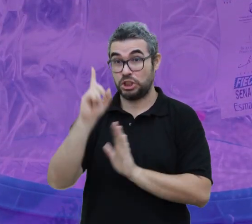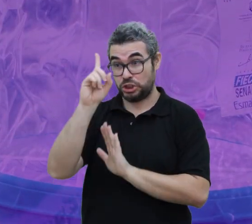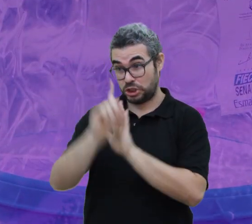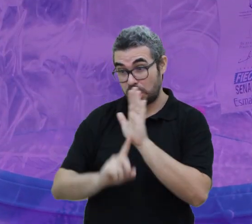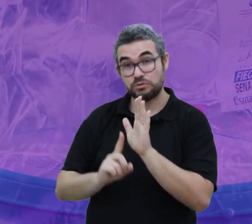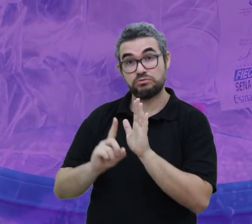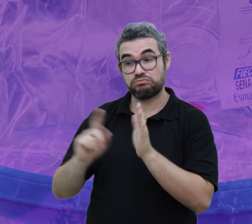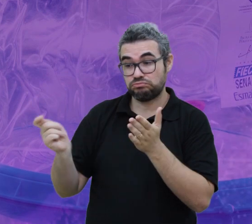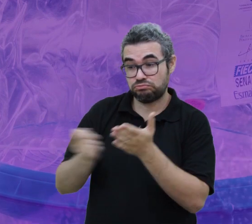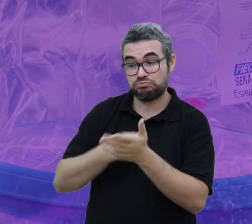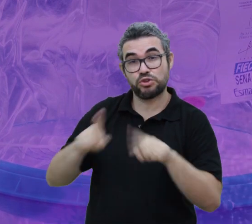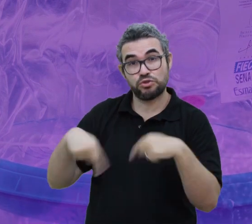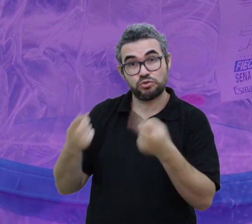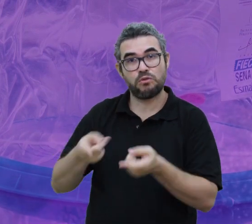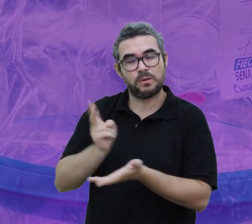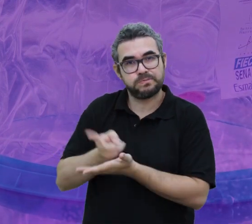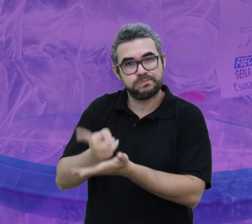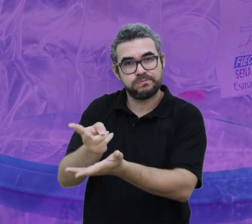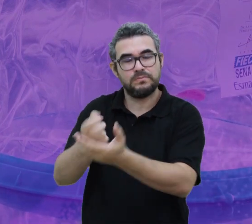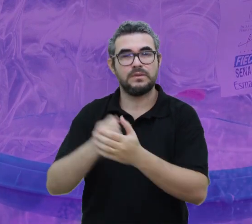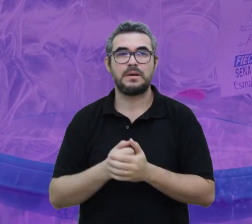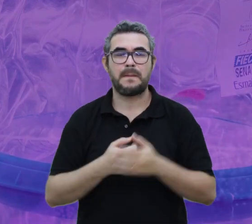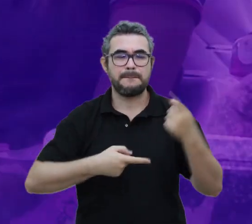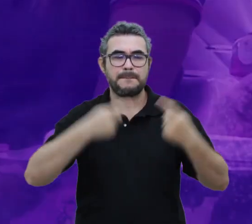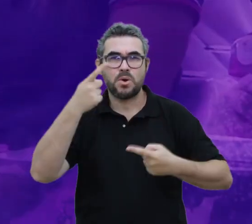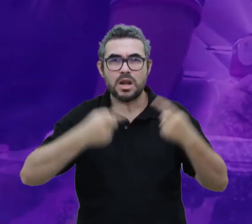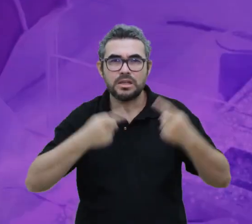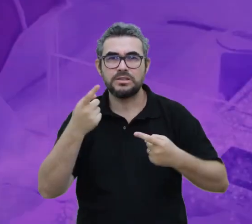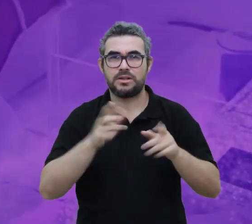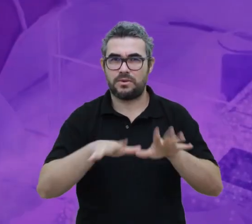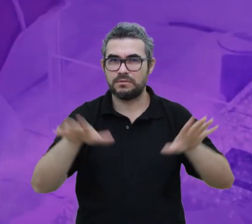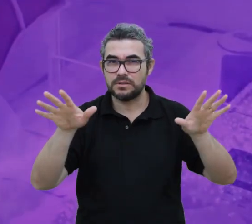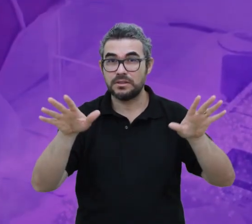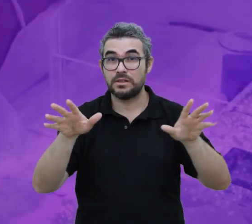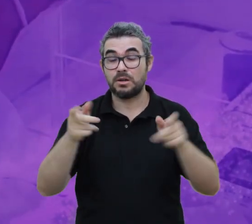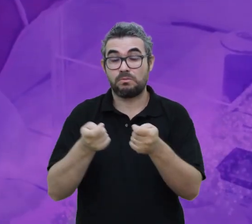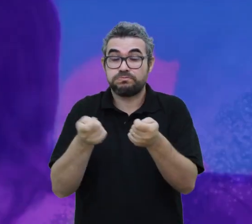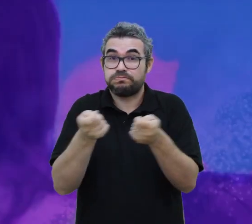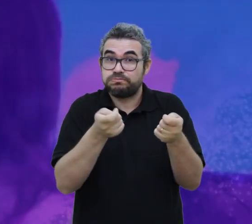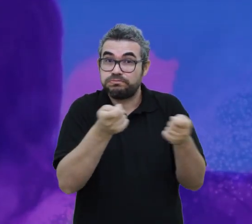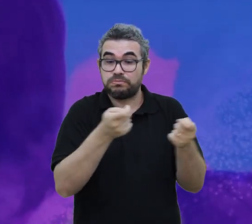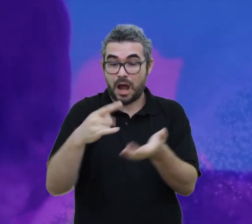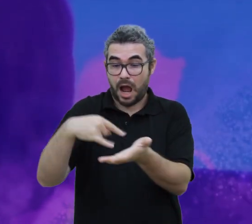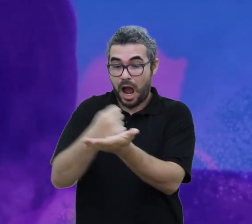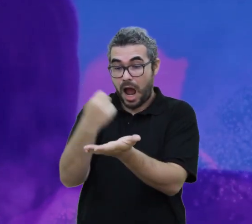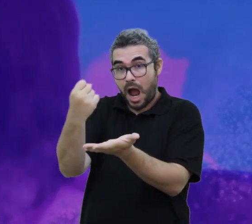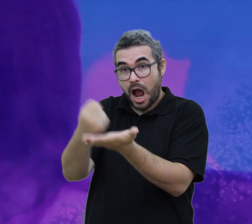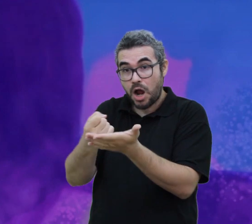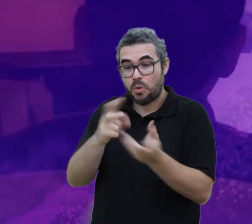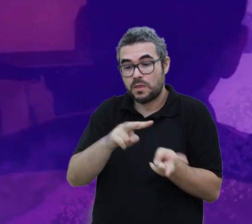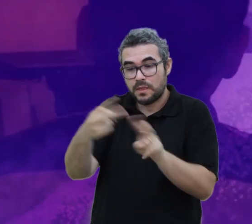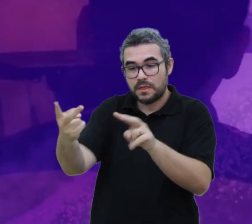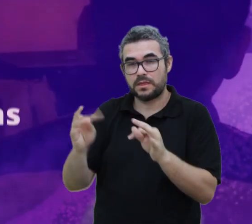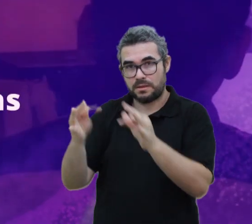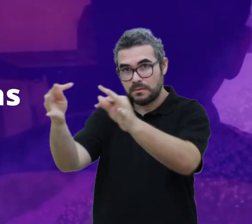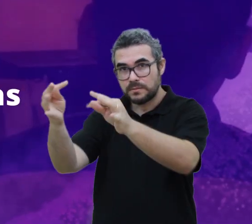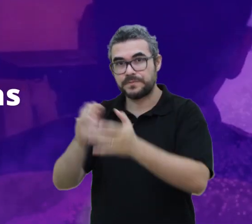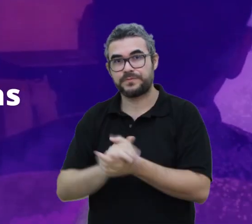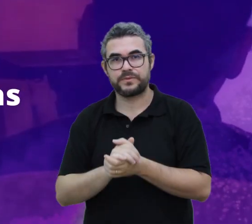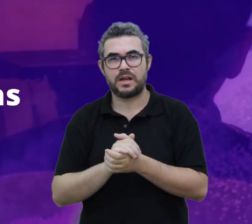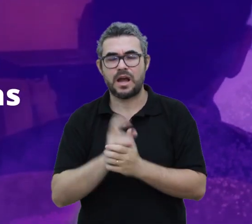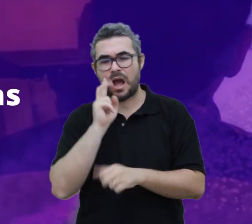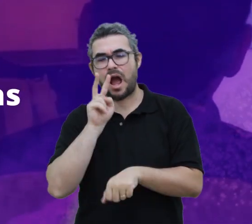e a regularização dos direitos, a manutenção da política de inovação da UFC, a gestão dos acordos de transferência de tecnologia,